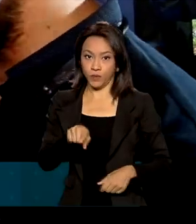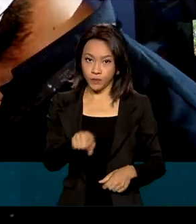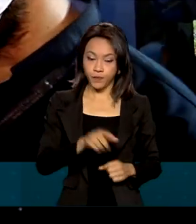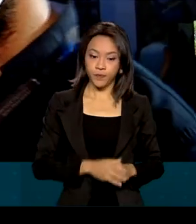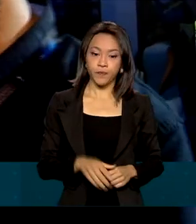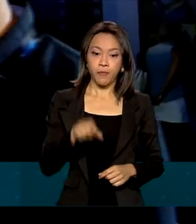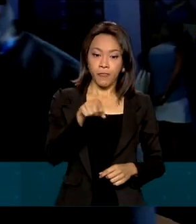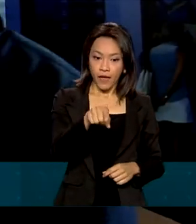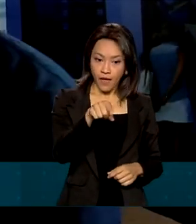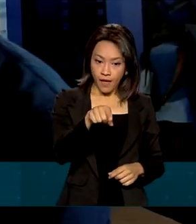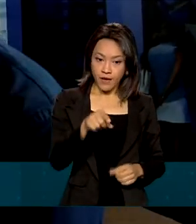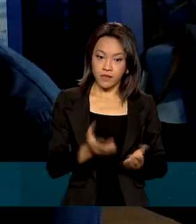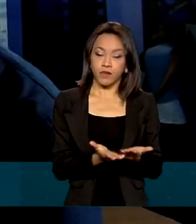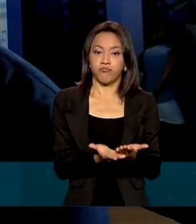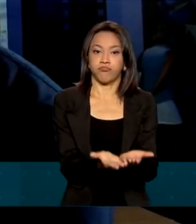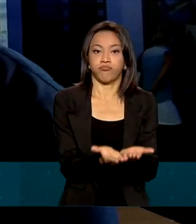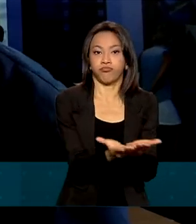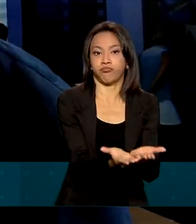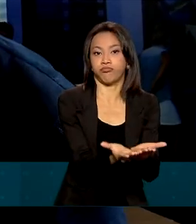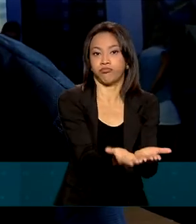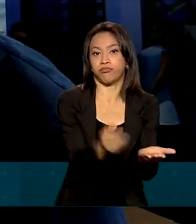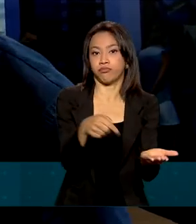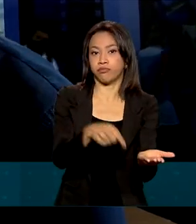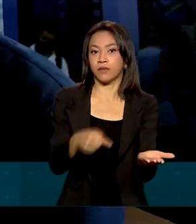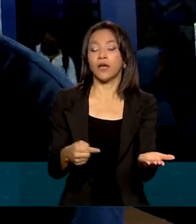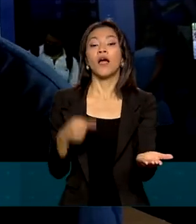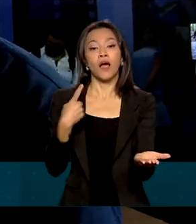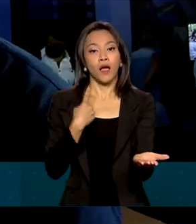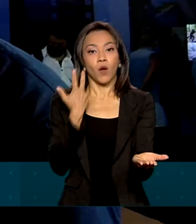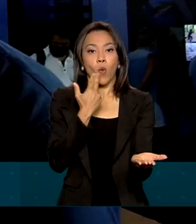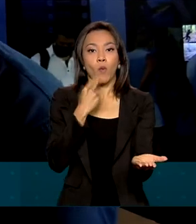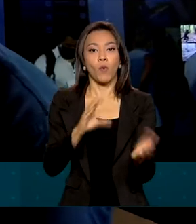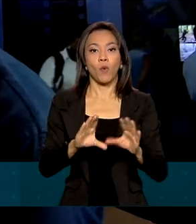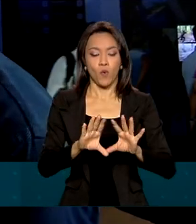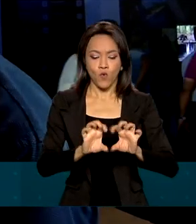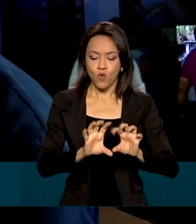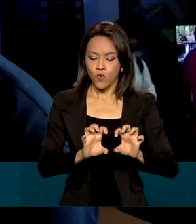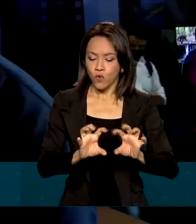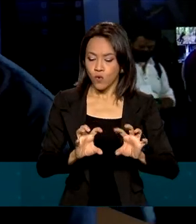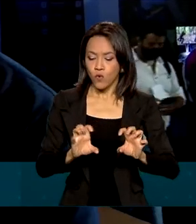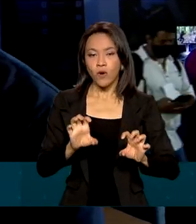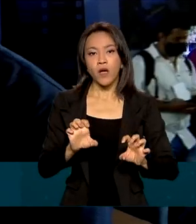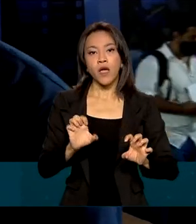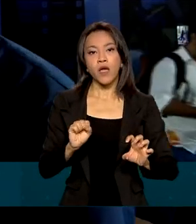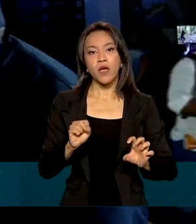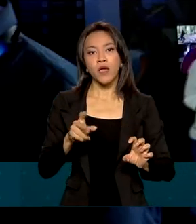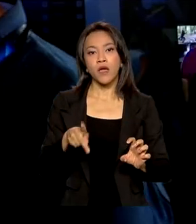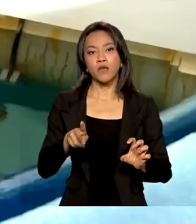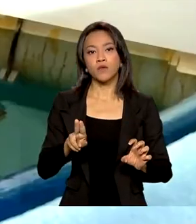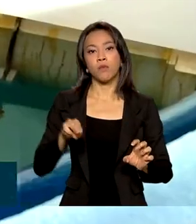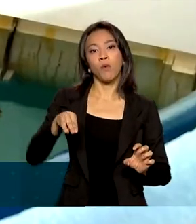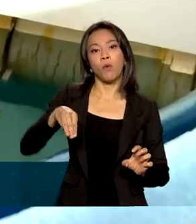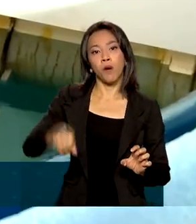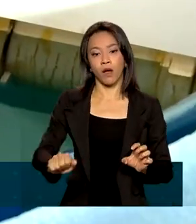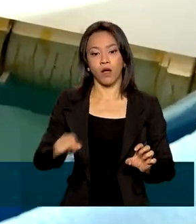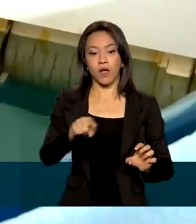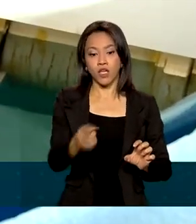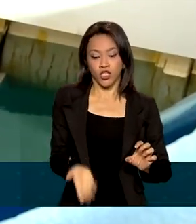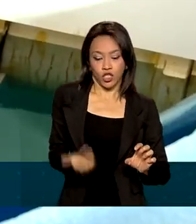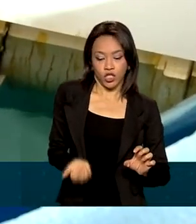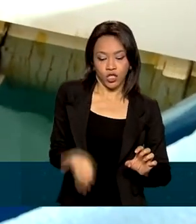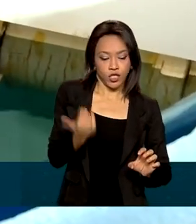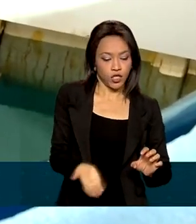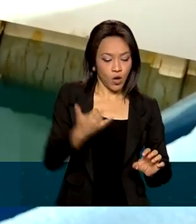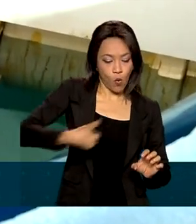super hidrofóbica de grafeno, ela é uma espuma comum, com revestimento especial em grafeno, e ela permite com que o óleo seja